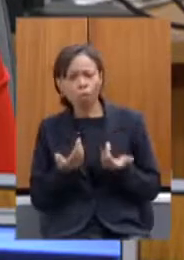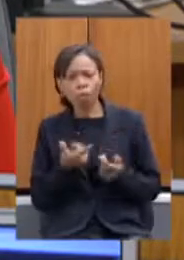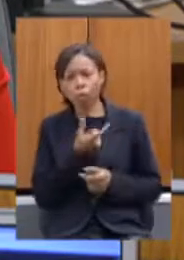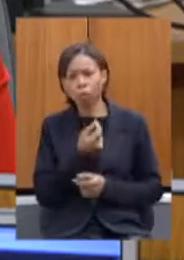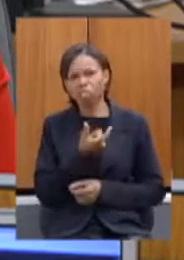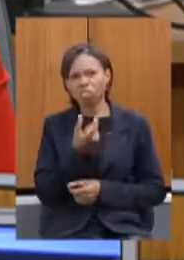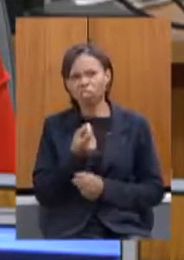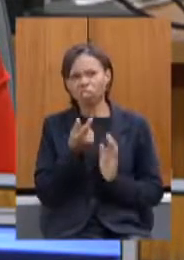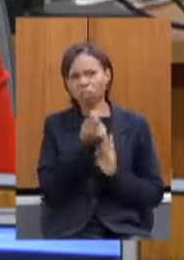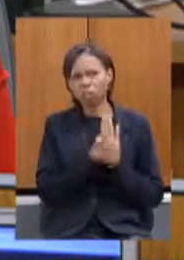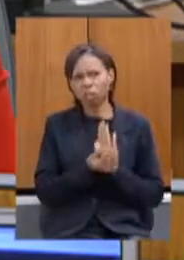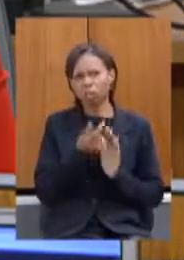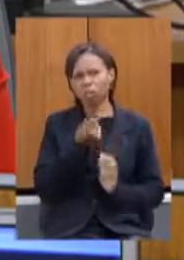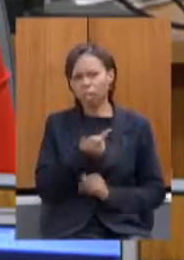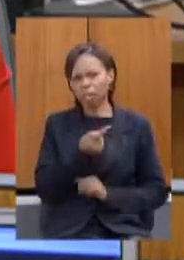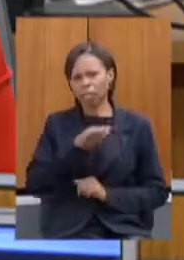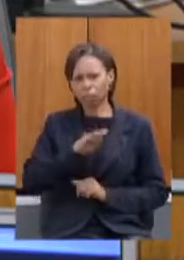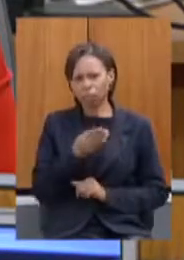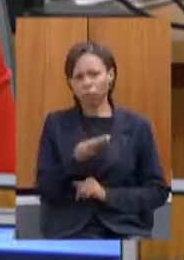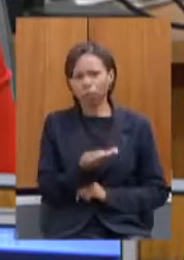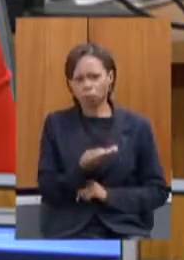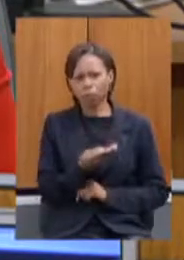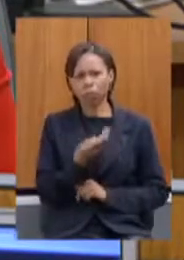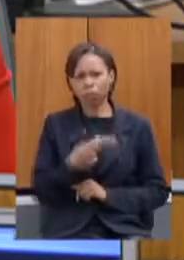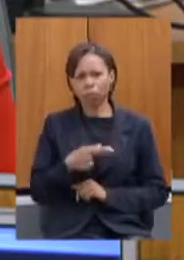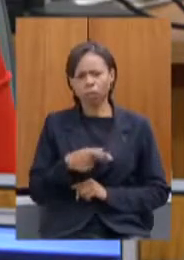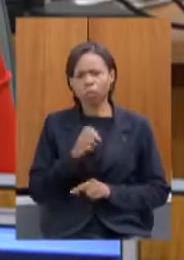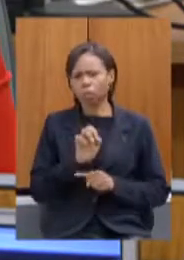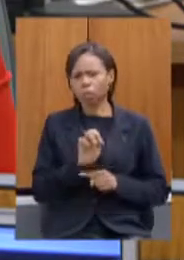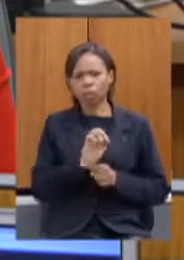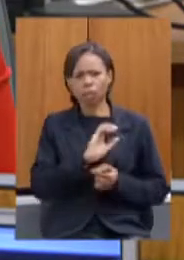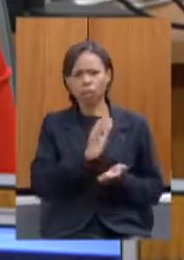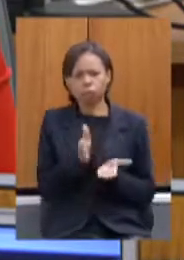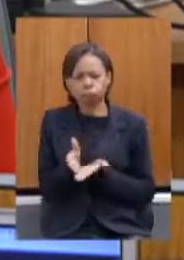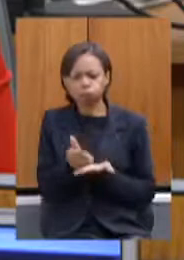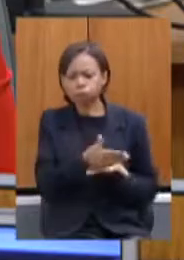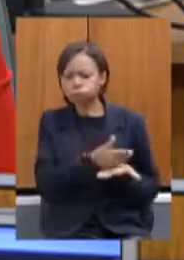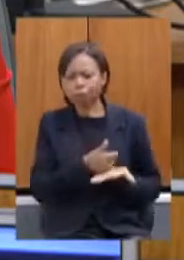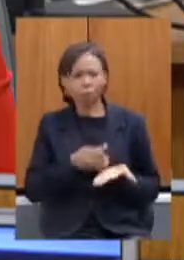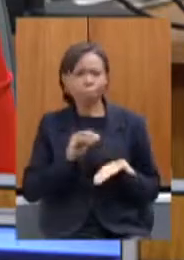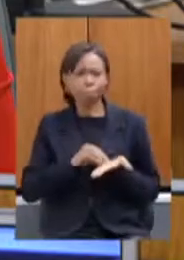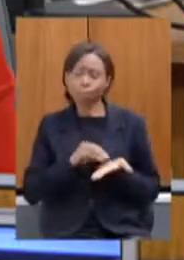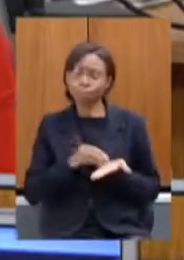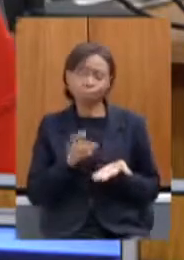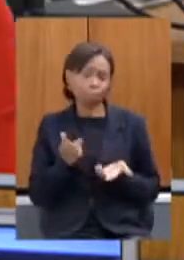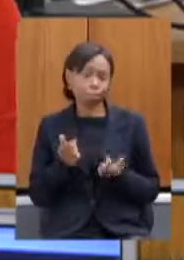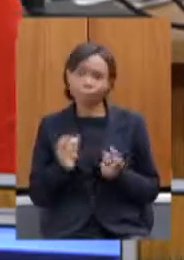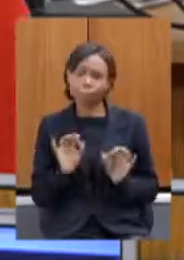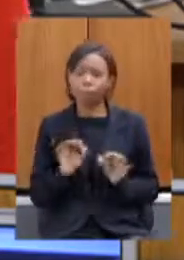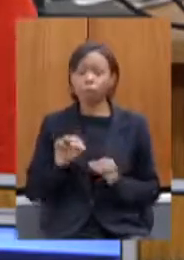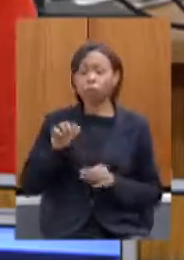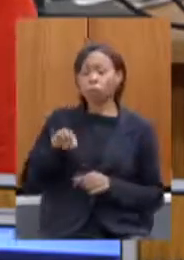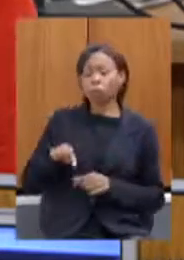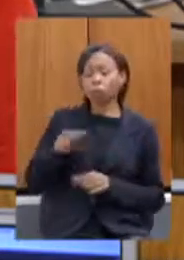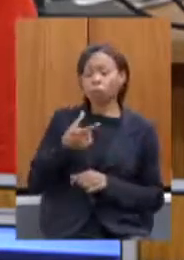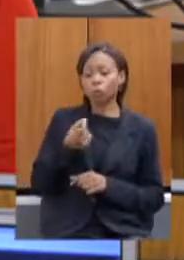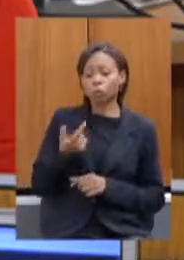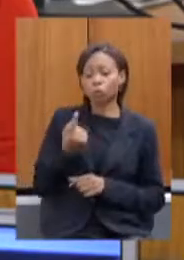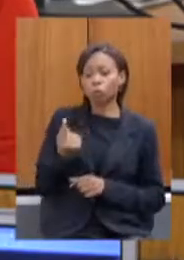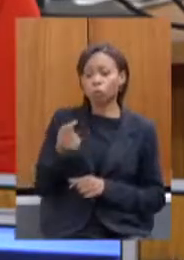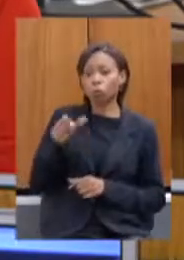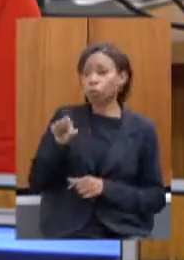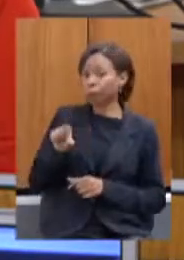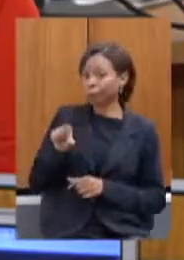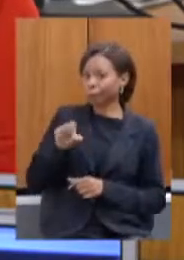se eu não me engano eram 7 bilhões que o Estado vai deixar de arrecadar para 2021 9 bilhões primeira pergunta